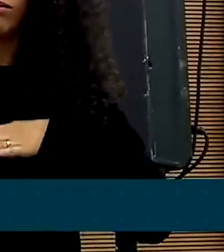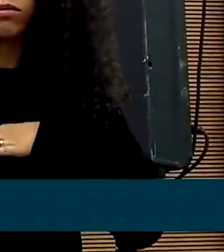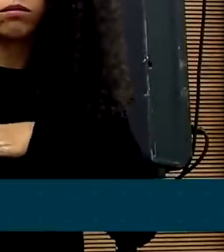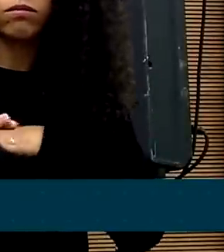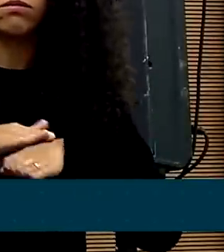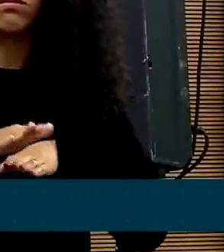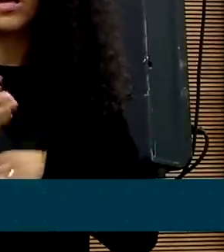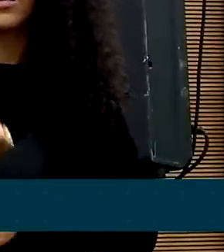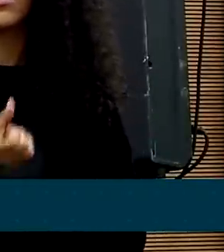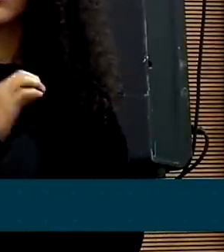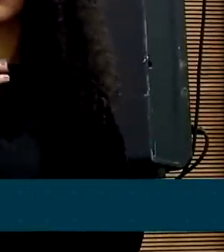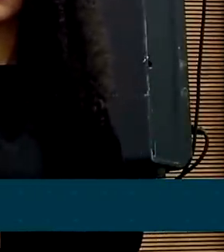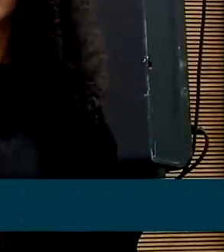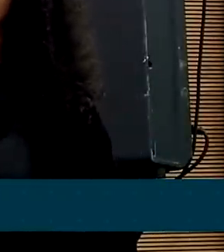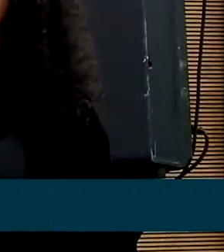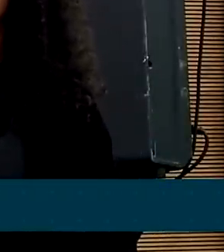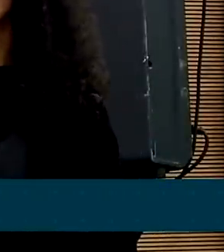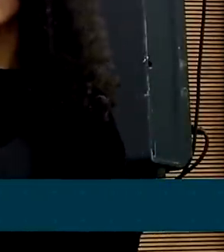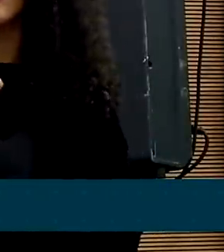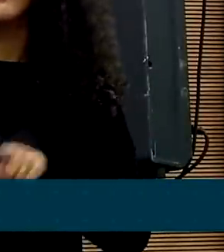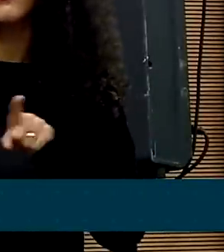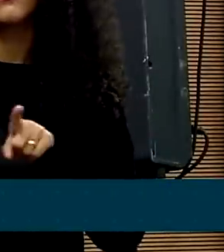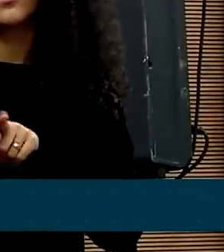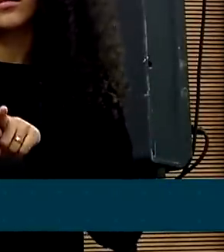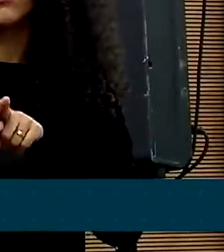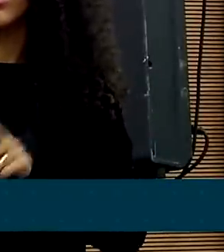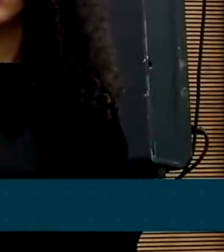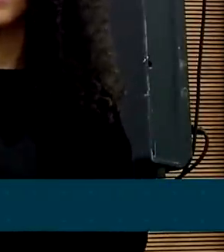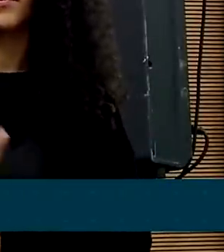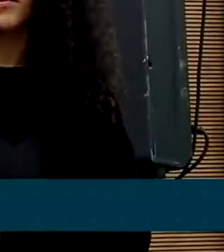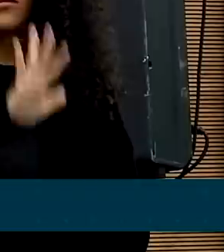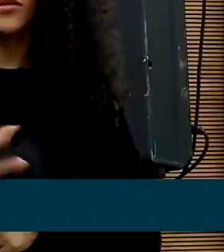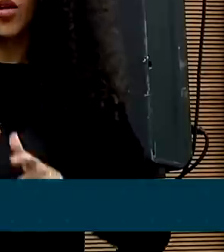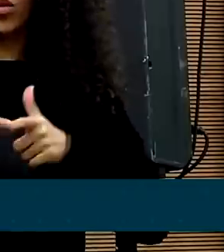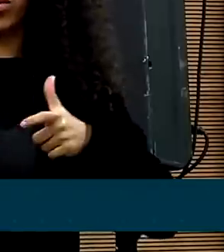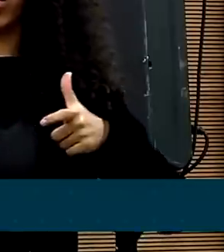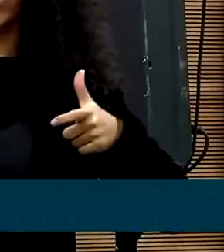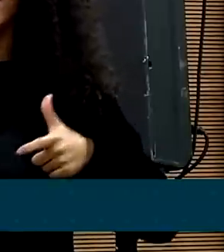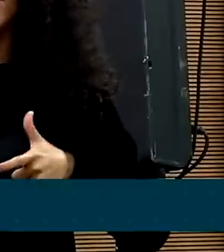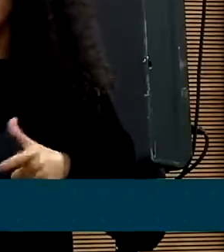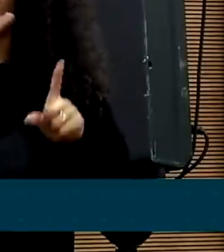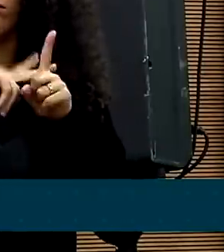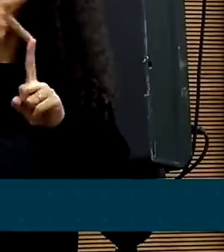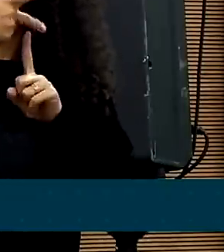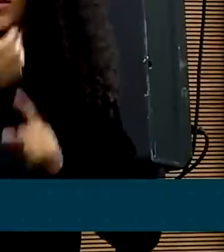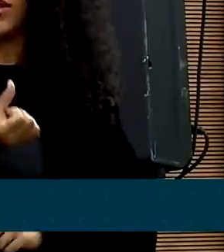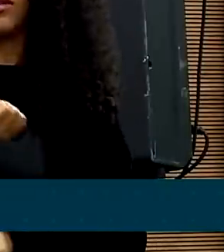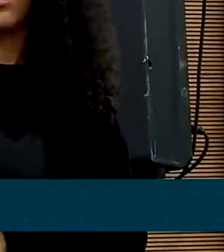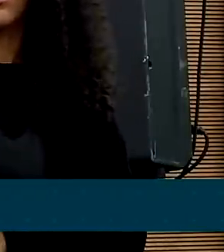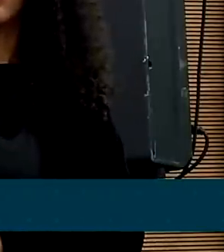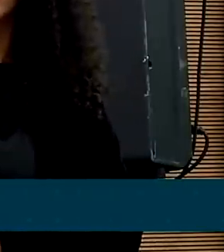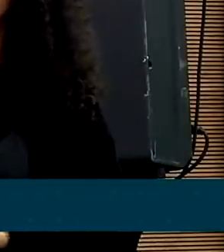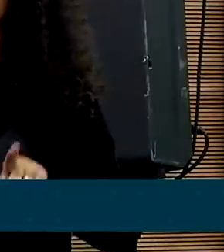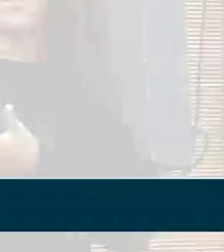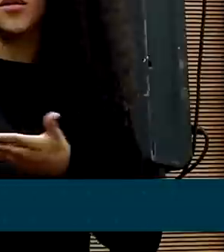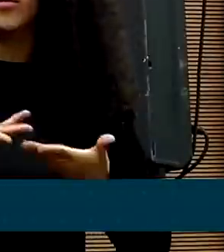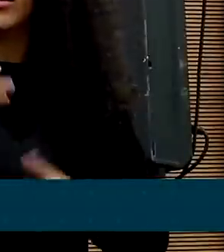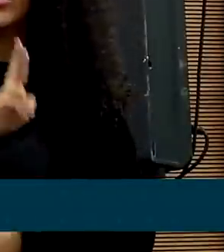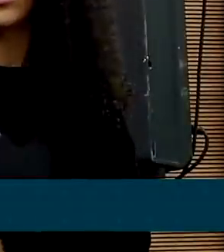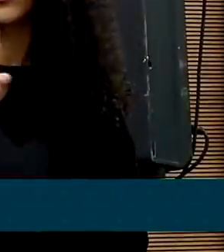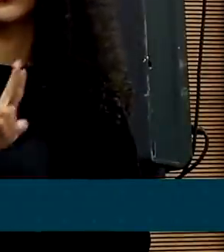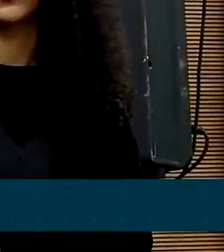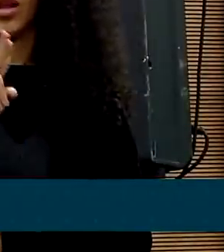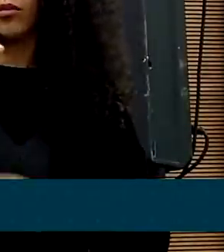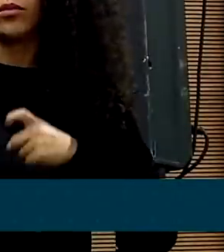temos 635 usas no Brasil. Precisamos ampliar. Mas essas 635 com trombolíticos